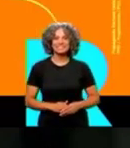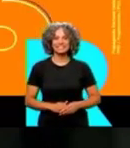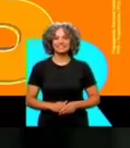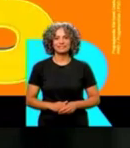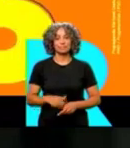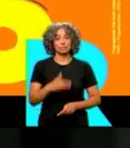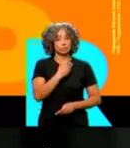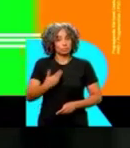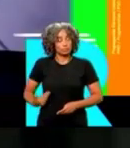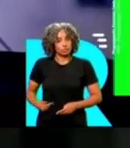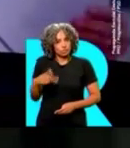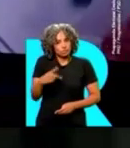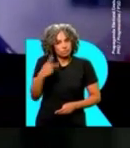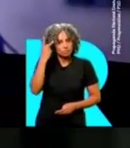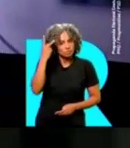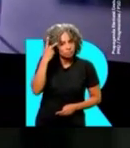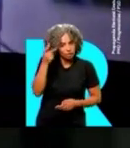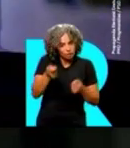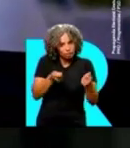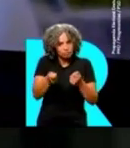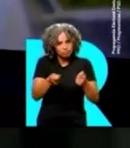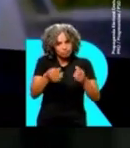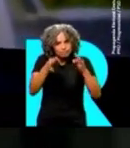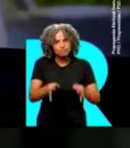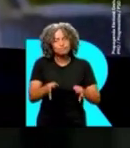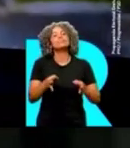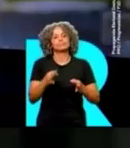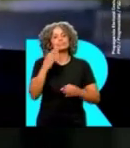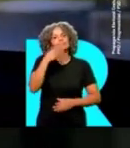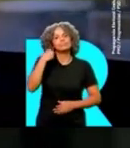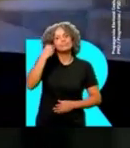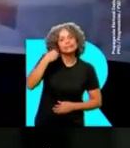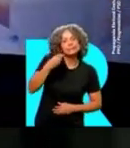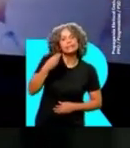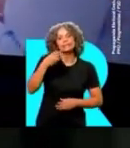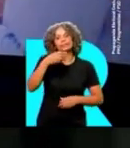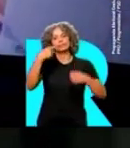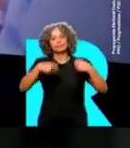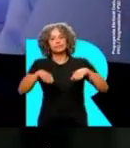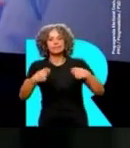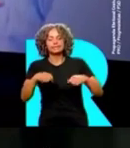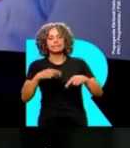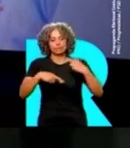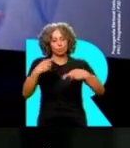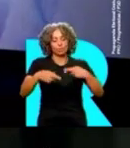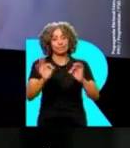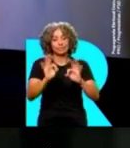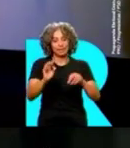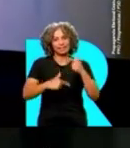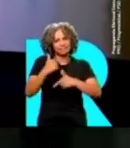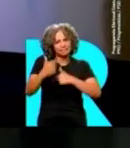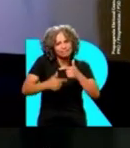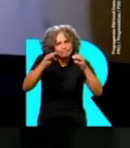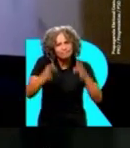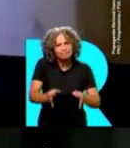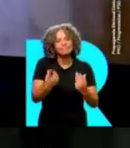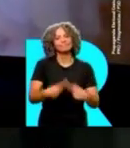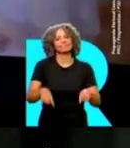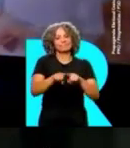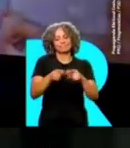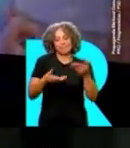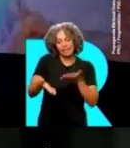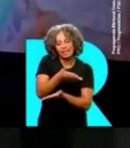governador. Pra governar São Paulo, queremos uma pessoa experiente, dedicada e não lacra, trabalha.